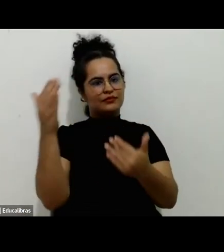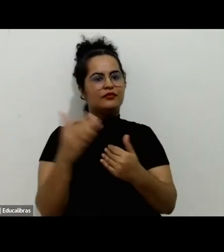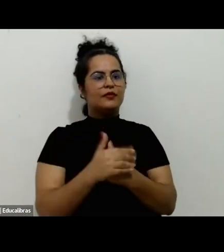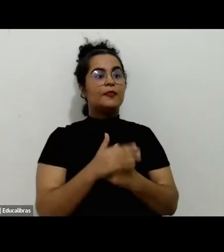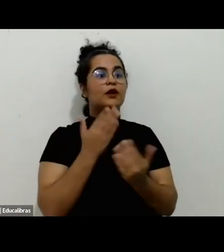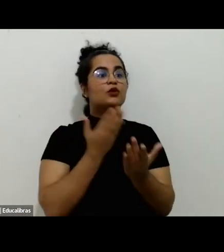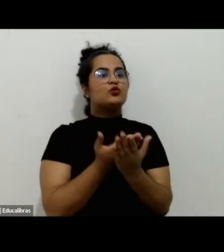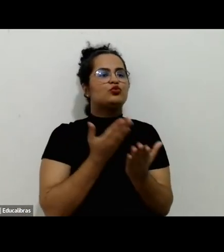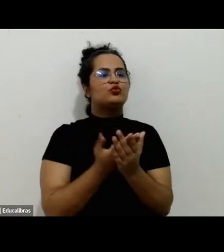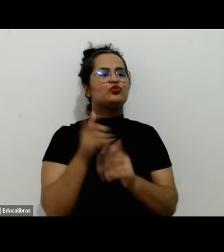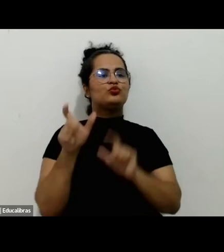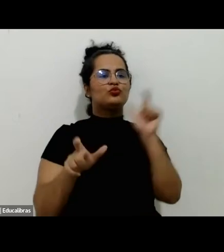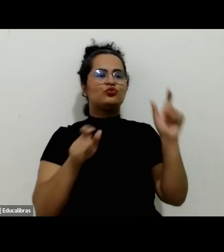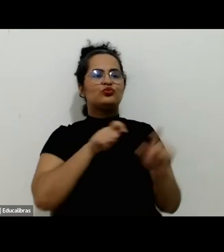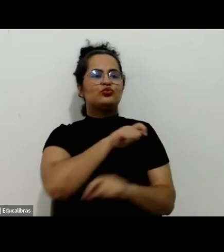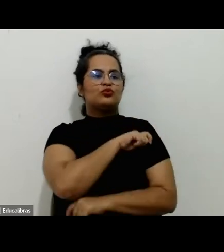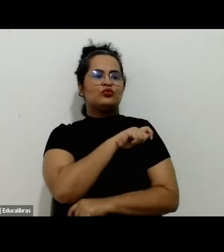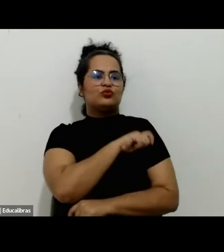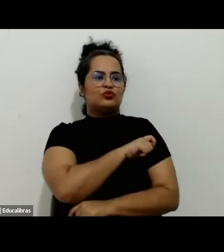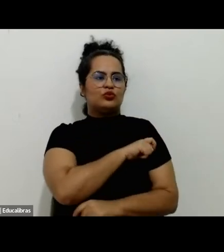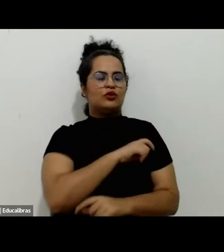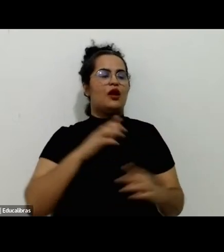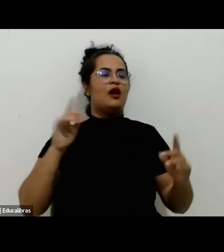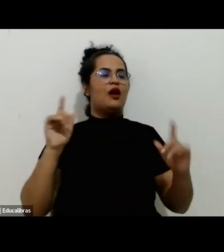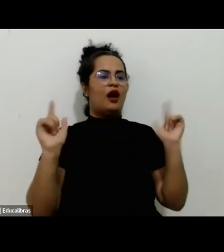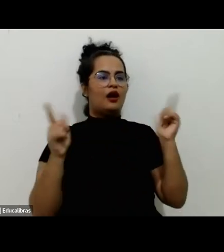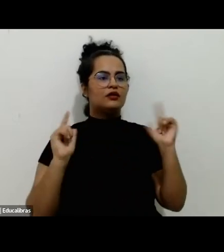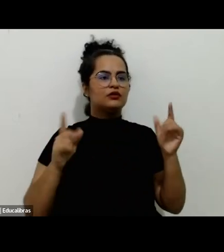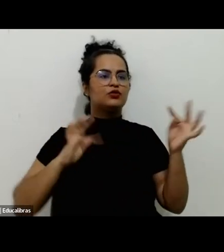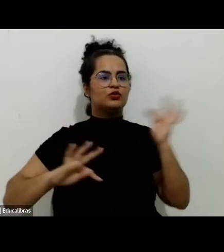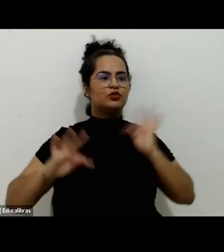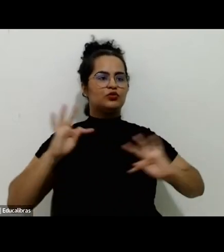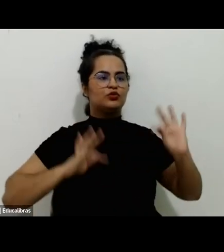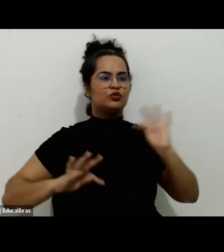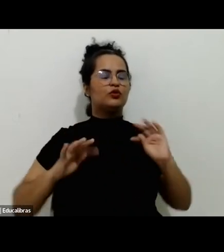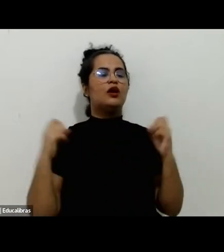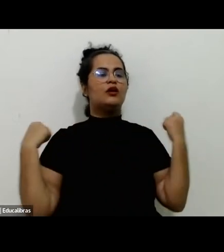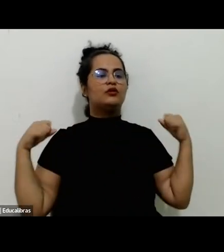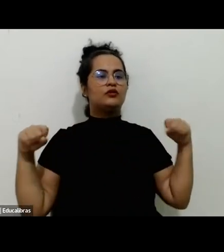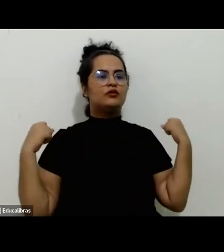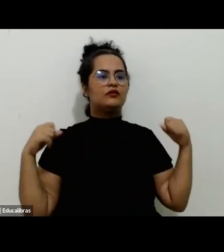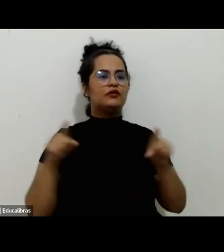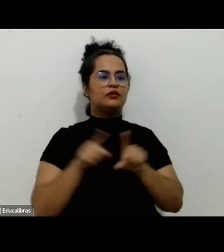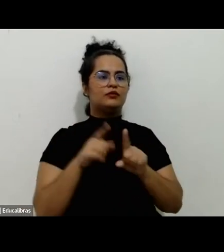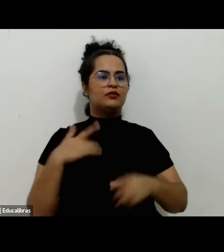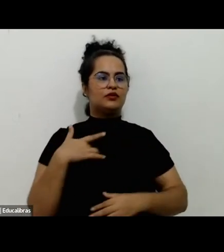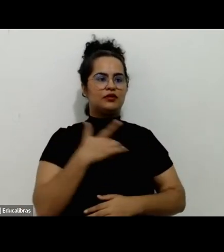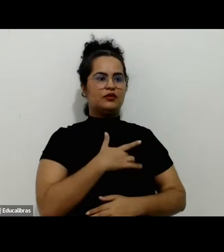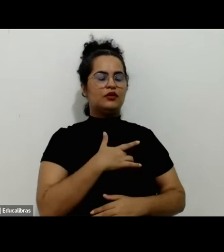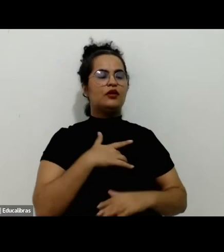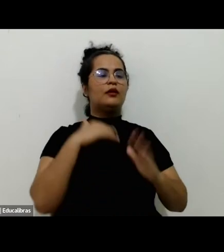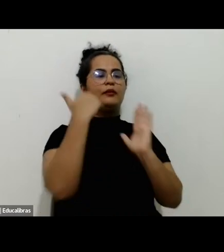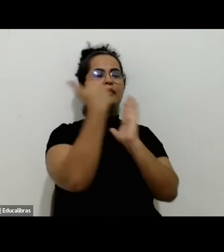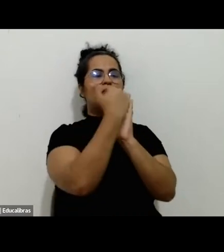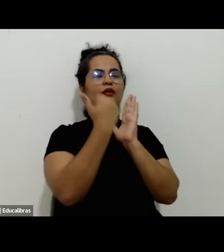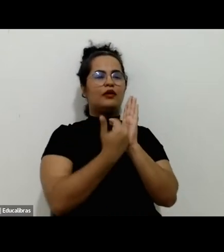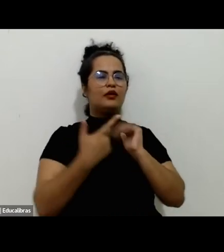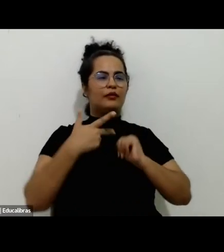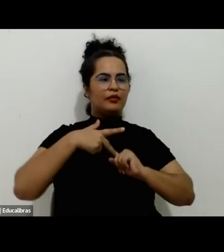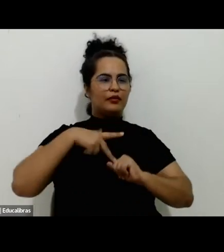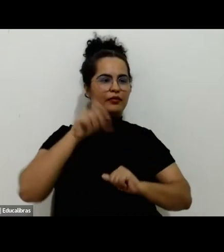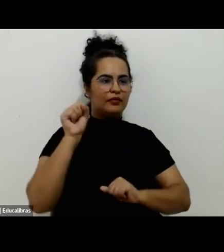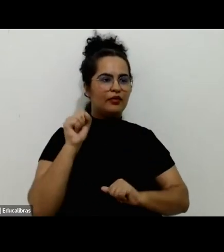estudantes que estão aqui, estudantes de lazer e turismo, estudantes de Educação Física e Saúde, estudantes do Programa de Pós-Graduação